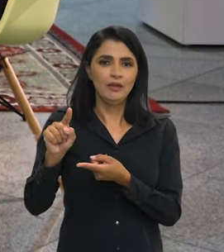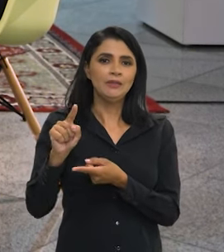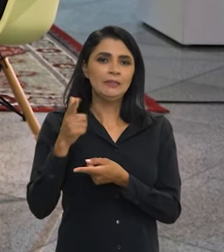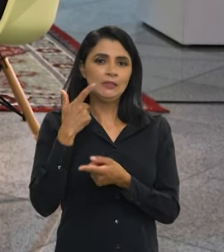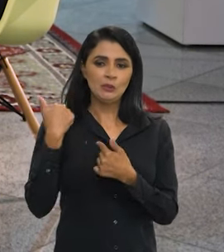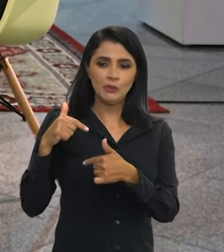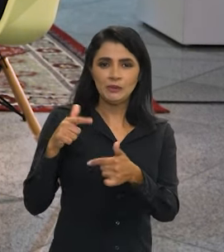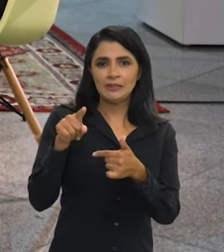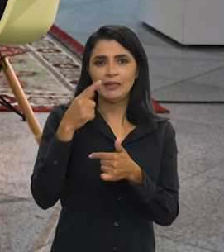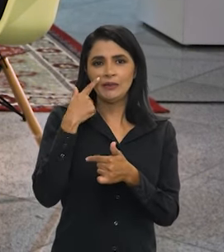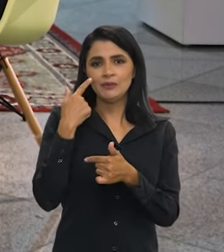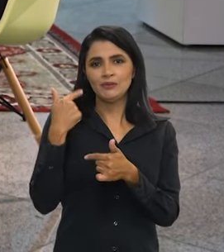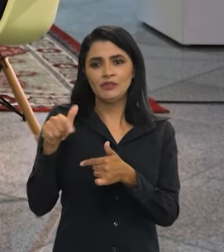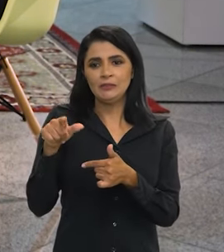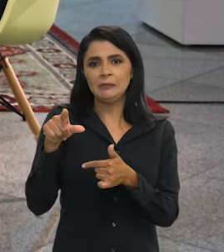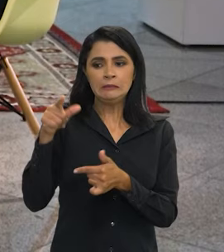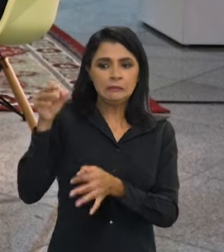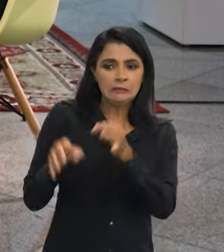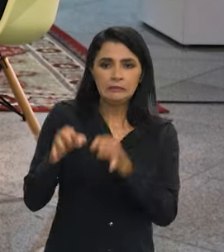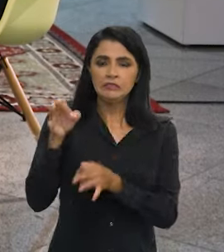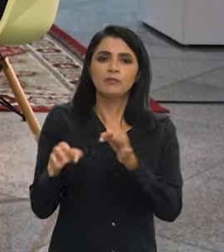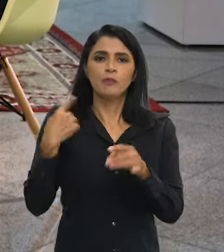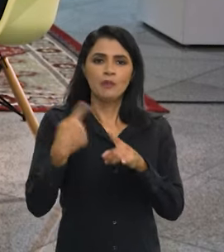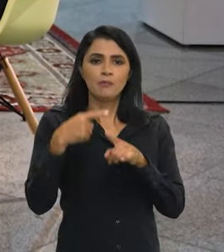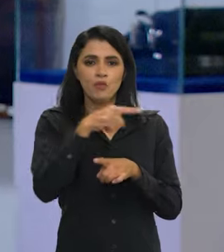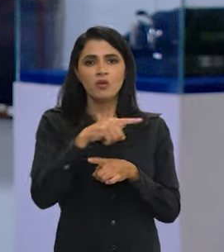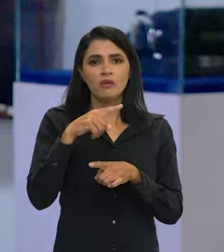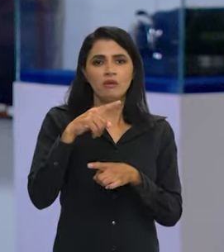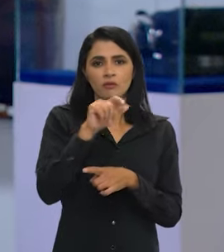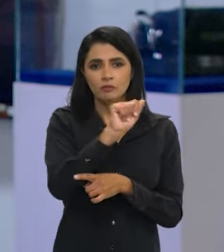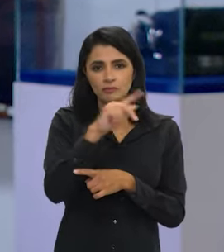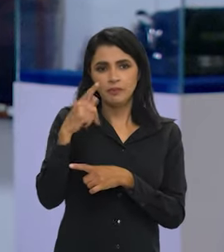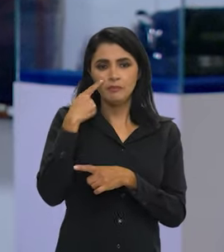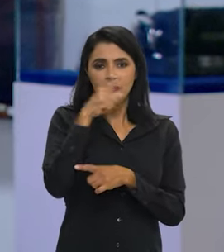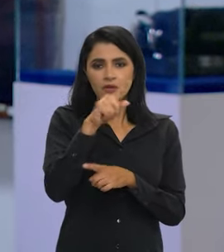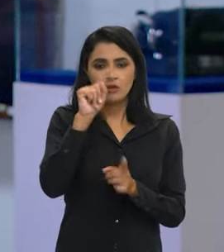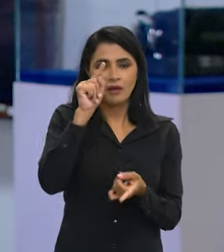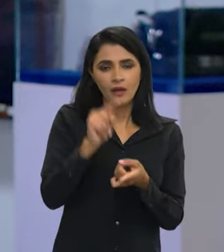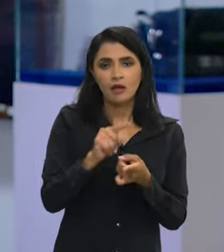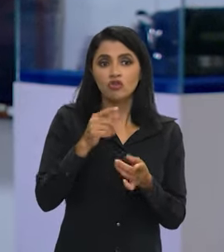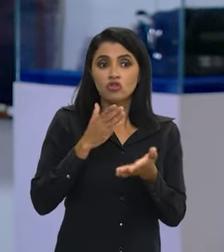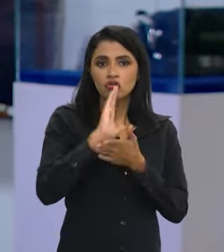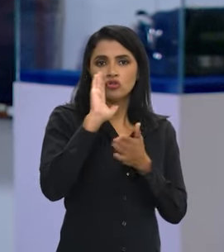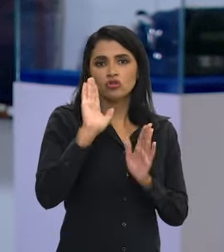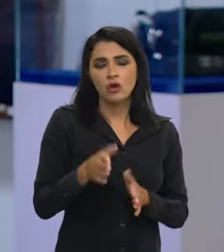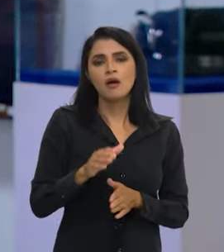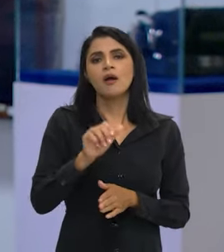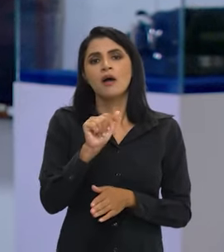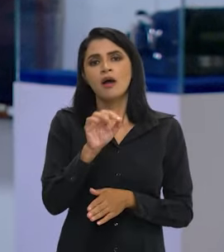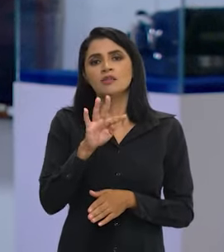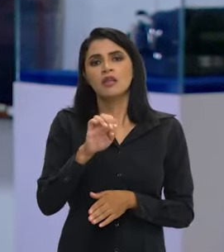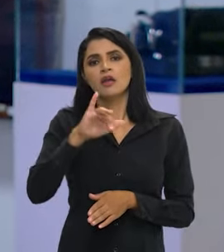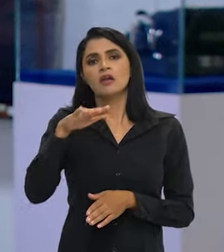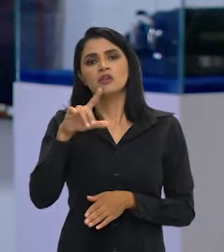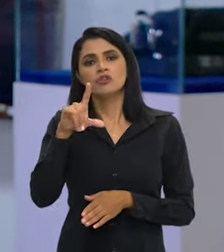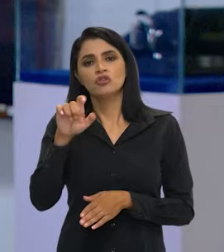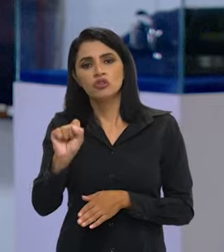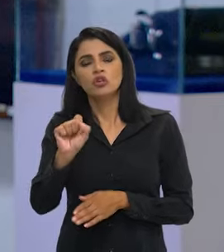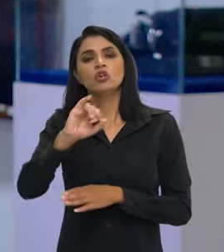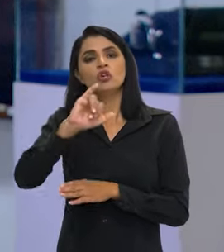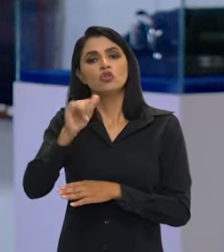Porque na medida em que o ateste médio defere o benefício, ele não tem que ir o Judiciário. E nós faremos o ateste jude, que estaremos